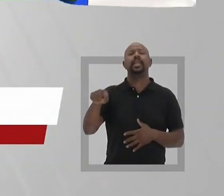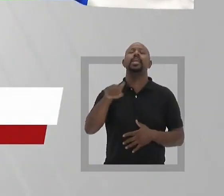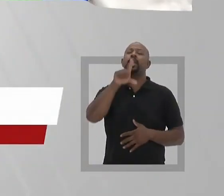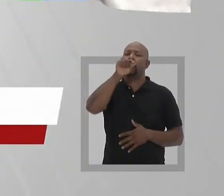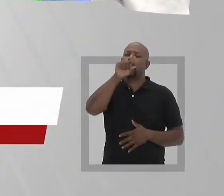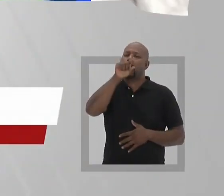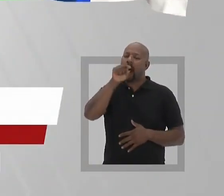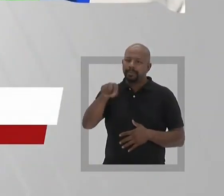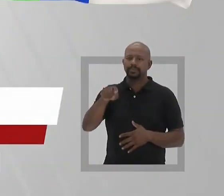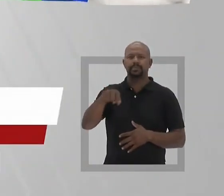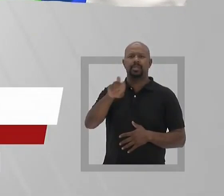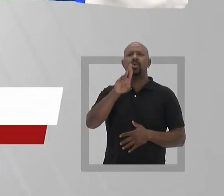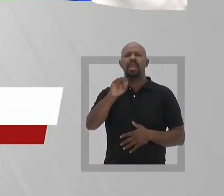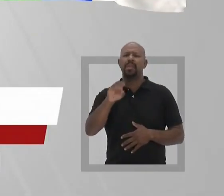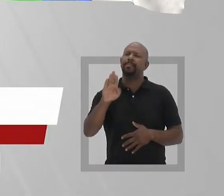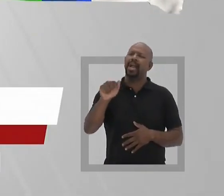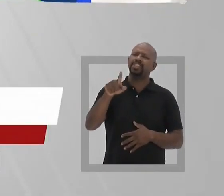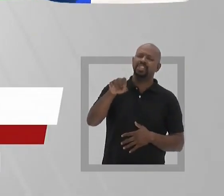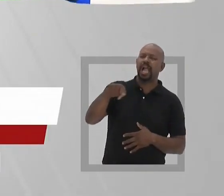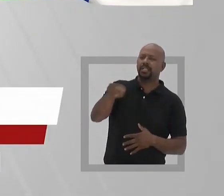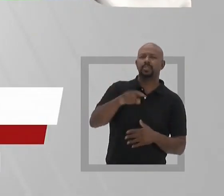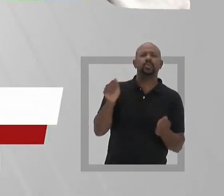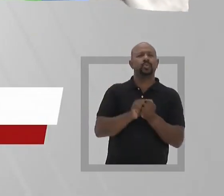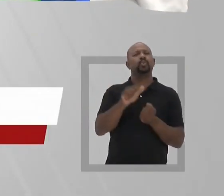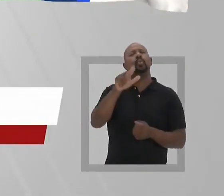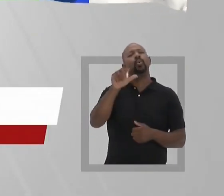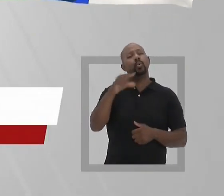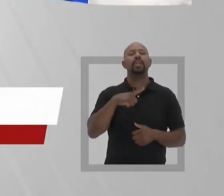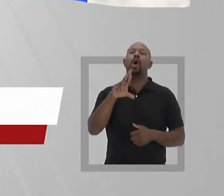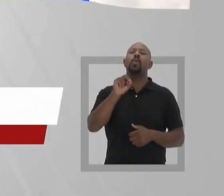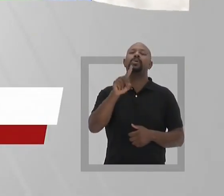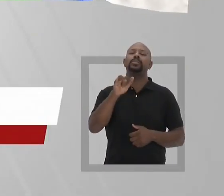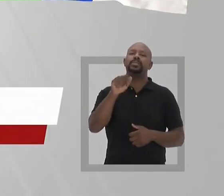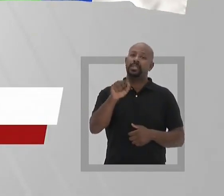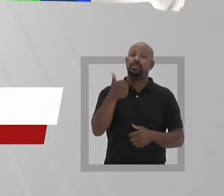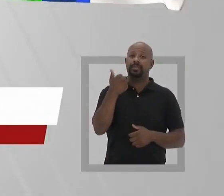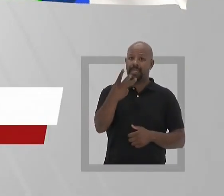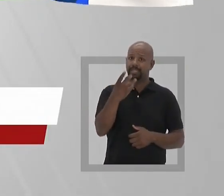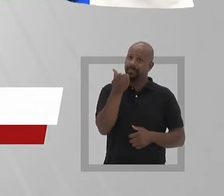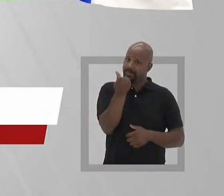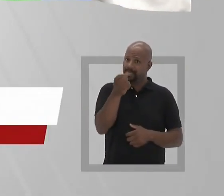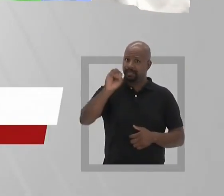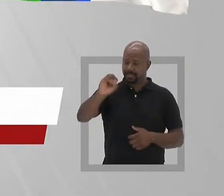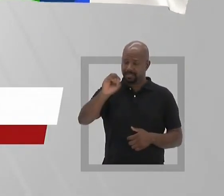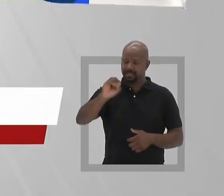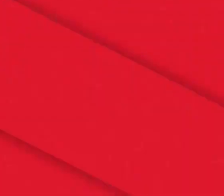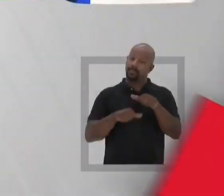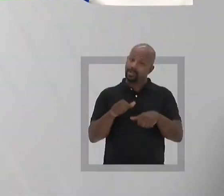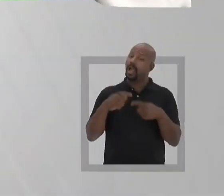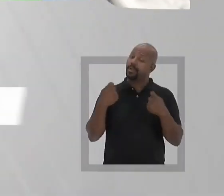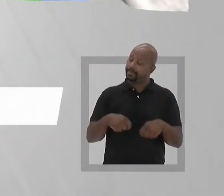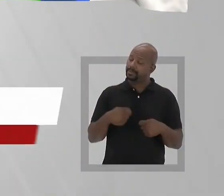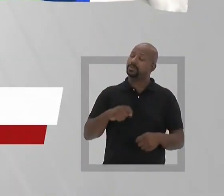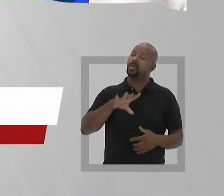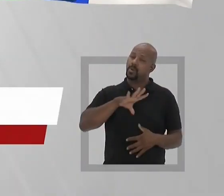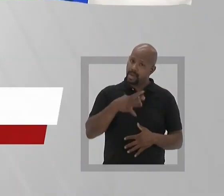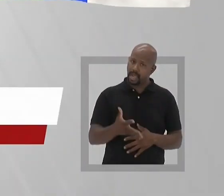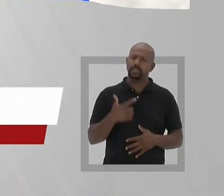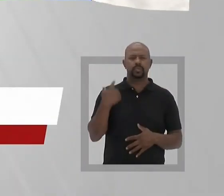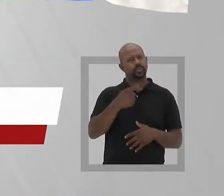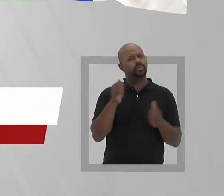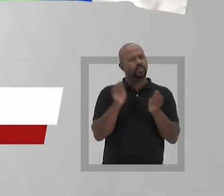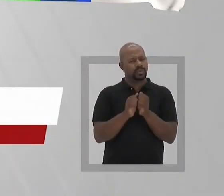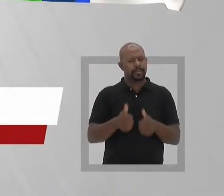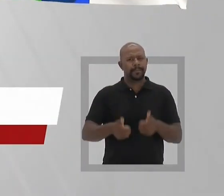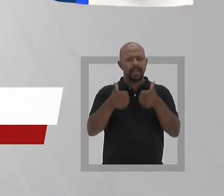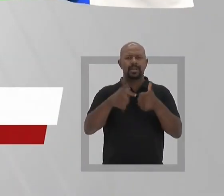PT em Milópolis. Pelo Rio, pela Baixada, junto com Lula. Vote Rodrigo Quequeu, 13, 60. Para mudar, é preciso